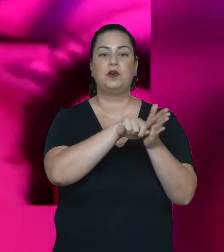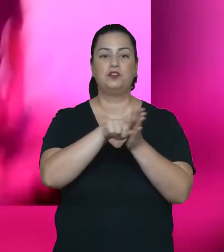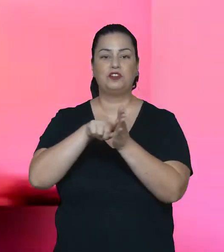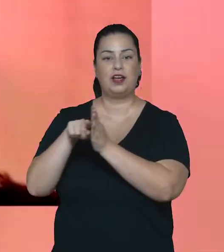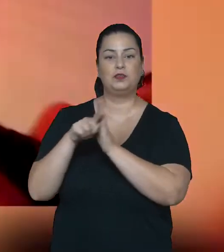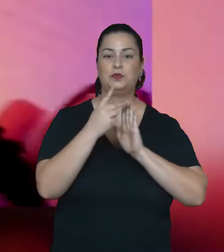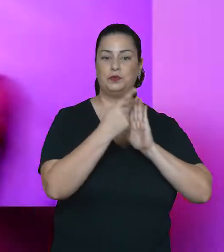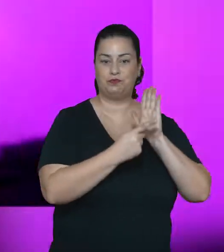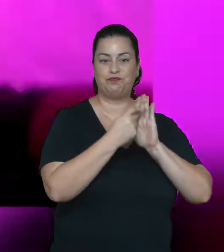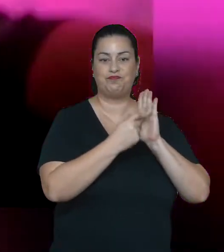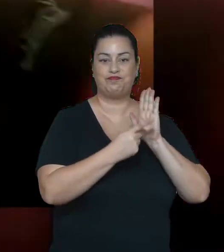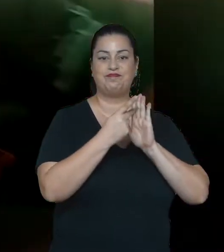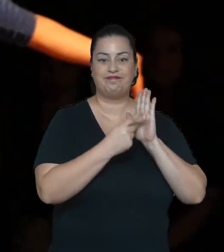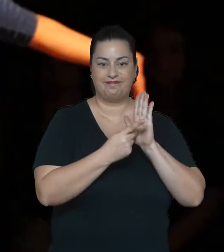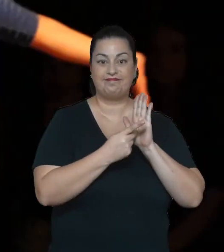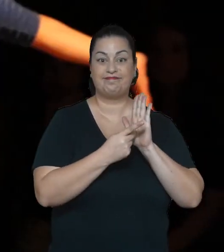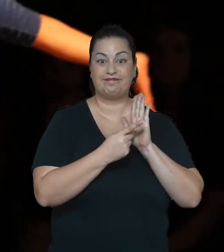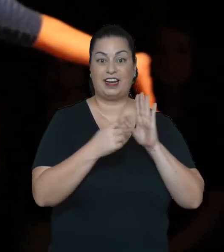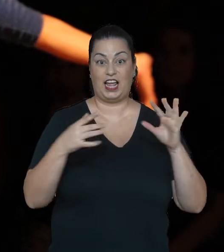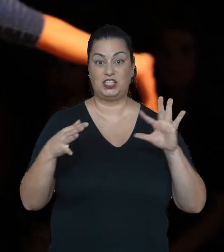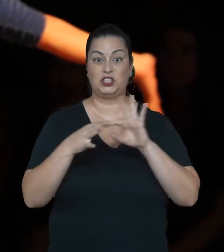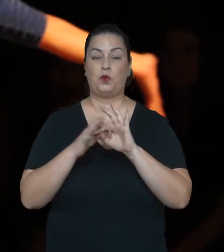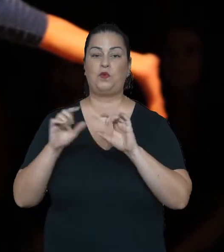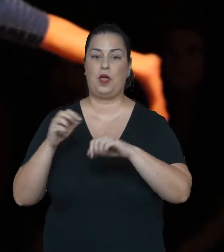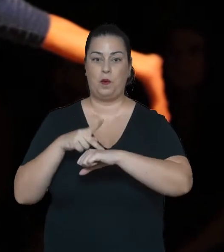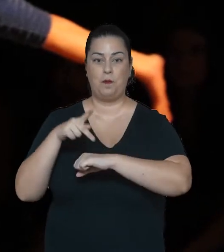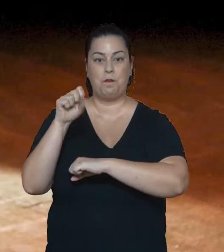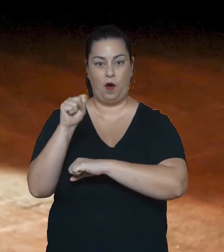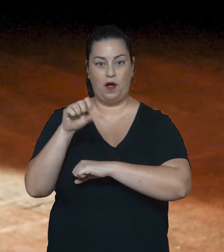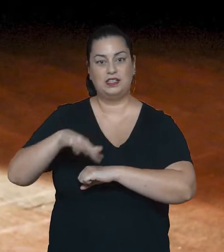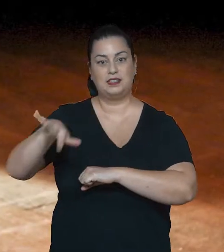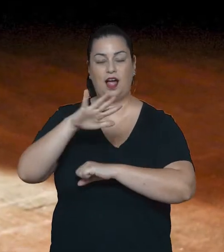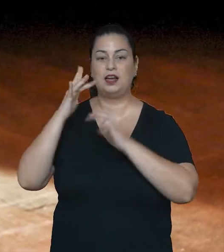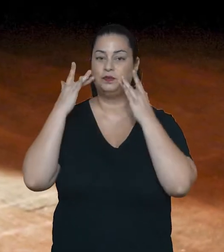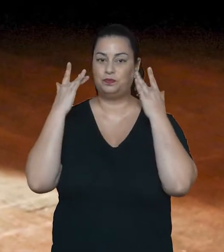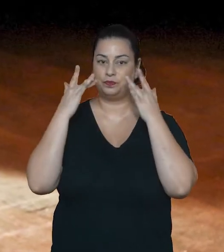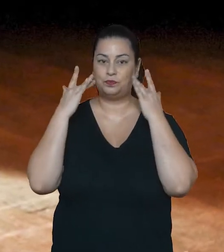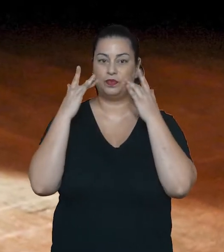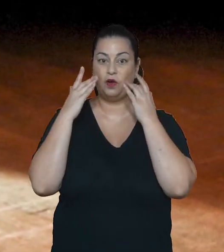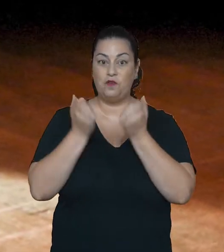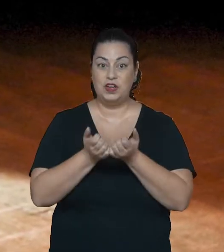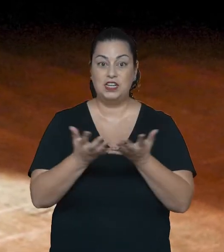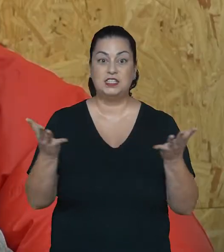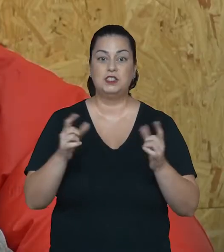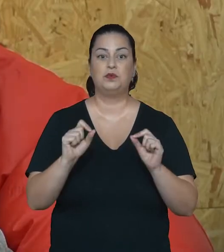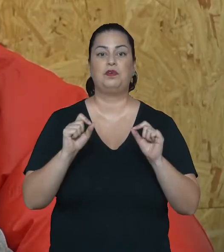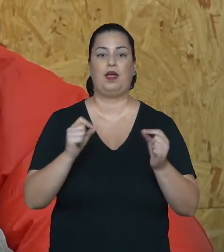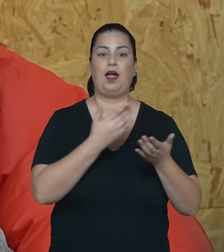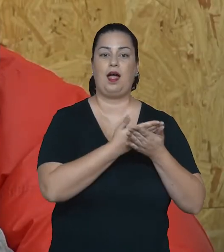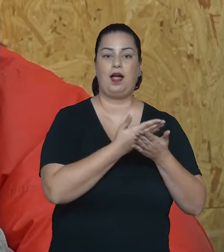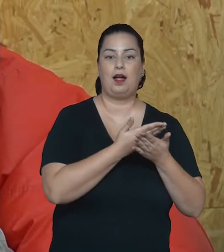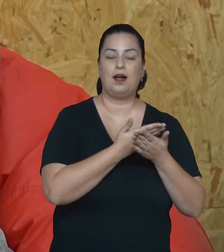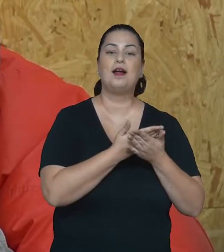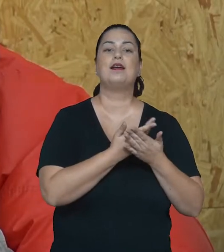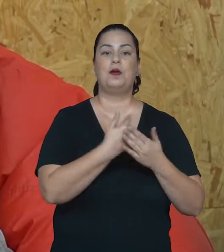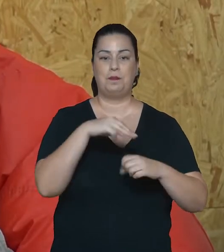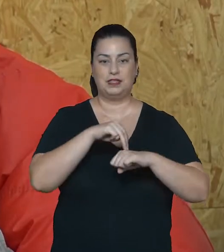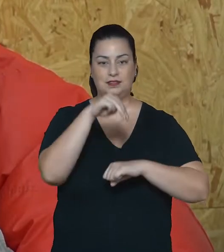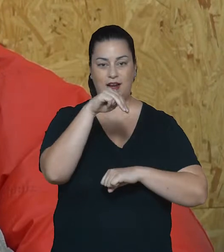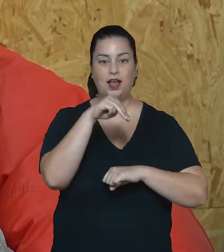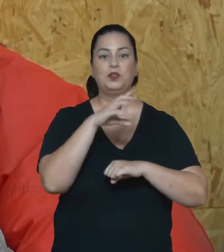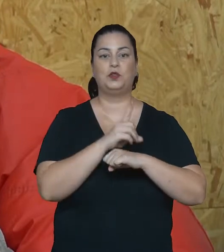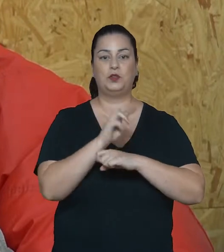projetos de pesquisa, que se vinculam no programa de pós-graduação em teatro oferecido a mestrandos